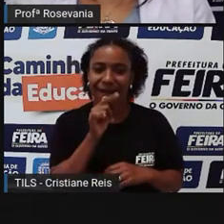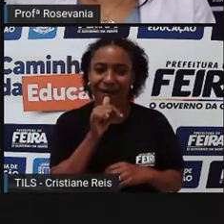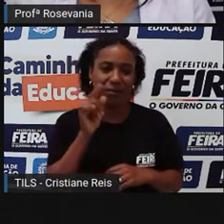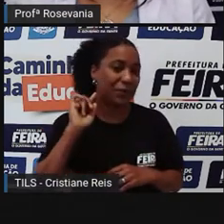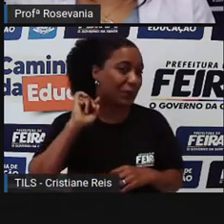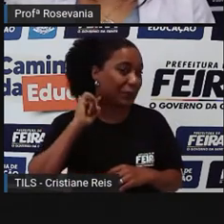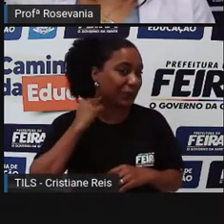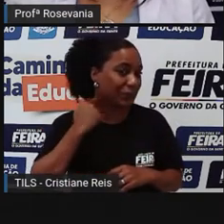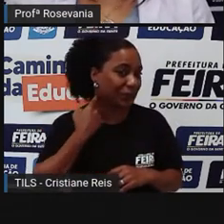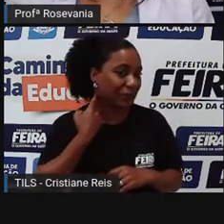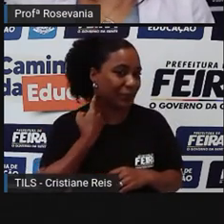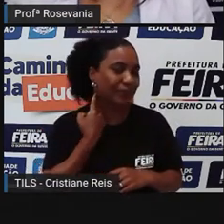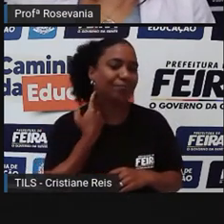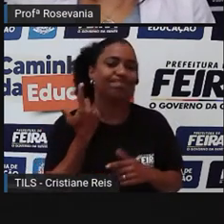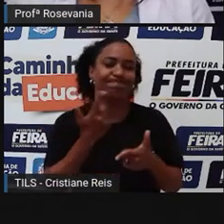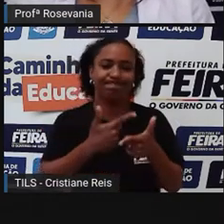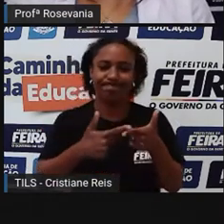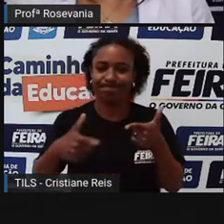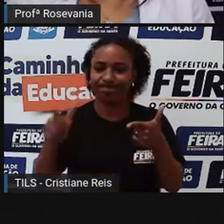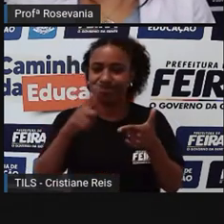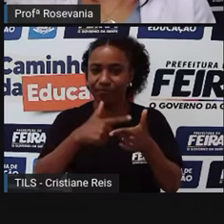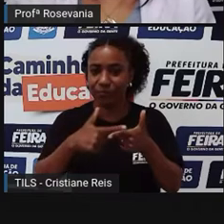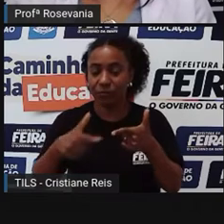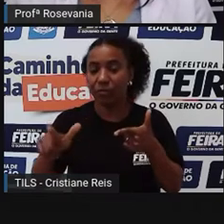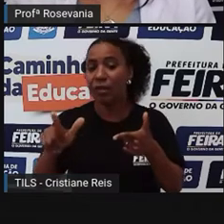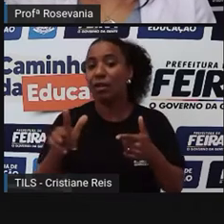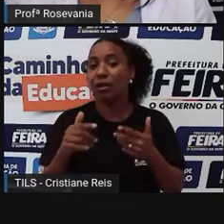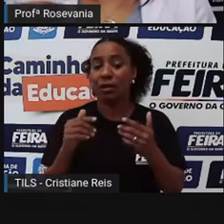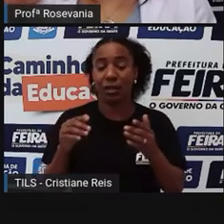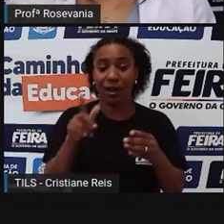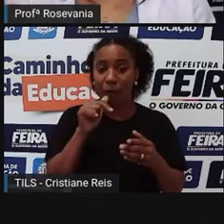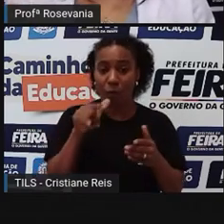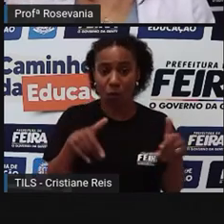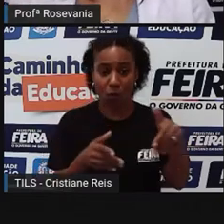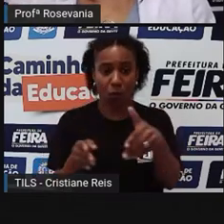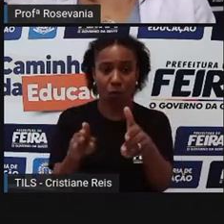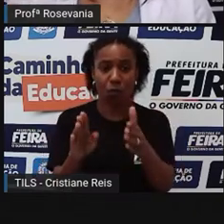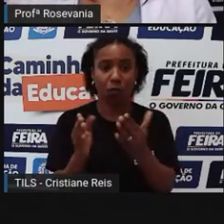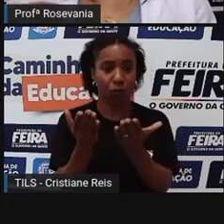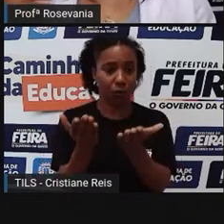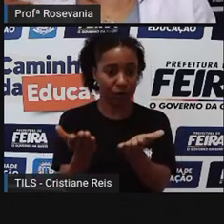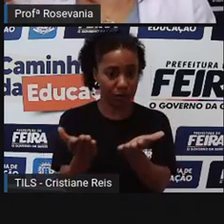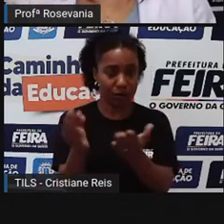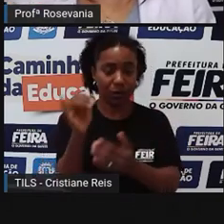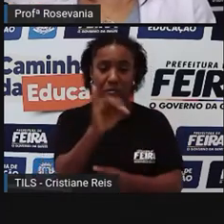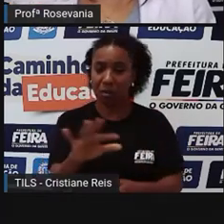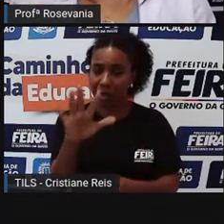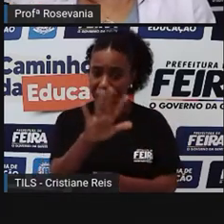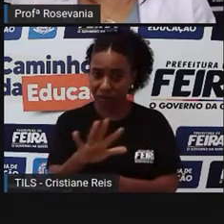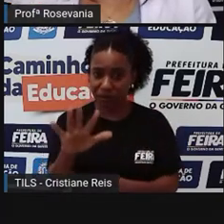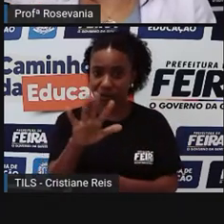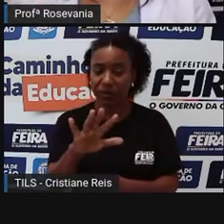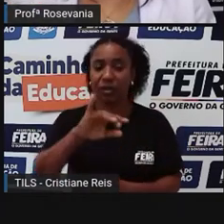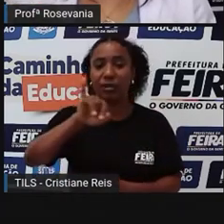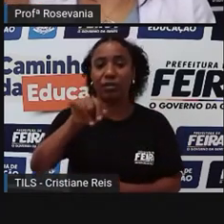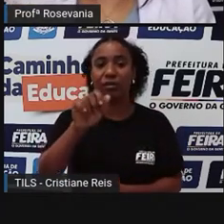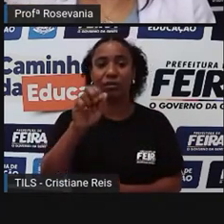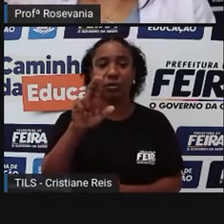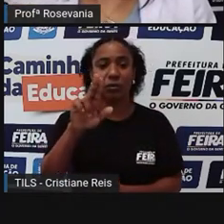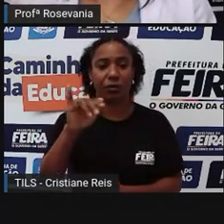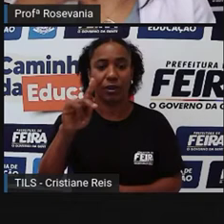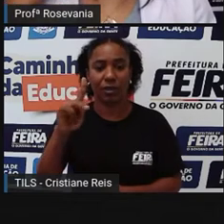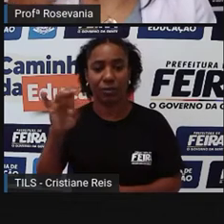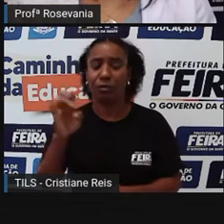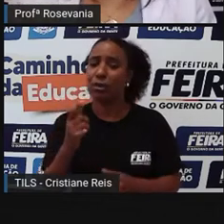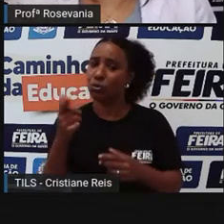falando especificamente aqui, né, do rio Jacuípe, mas eu poderia estar falando das lagoas, poderia estar falando do rio Subaé, do